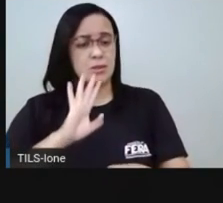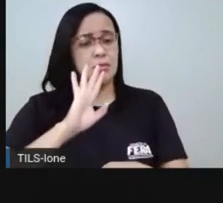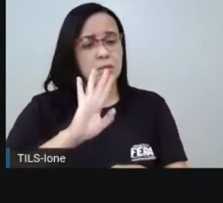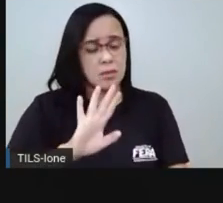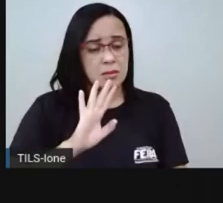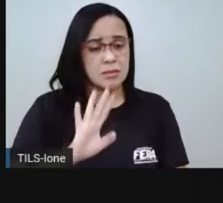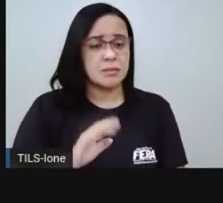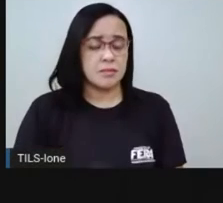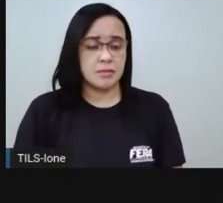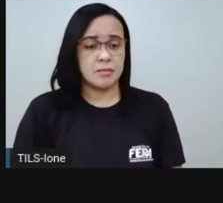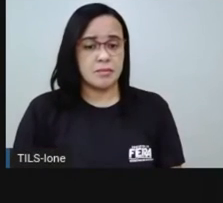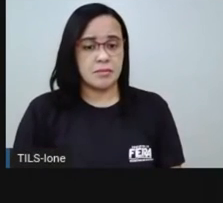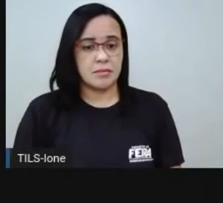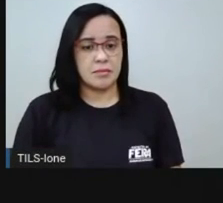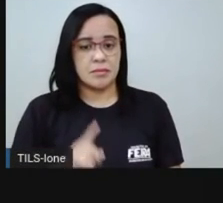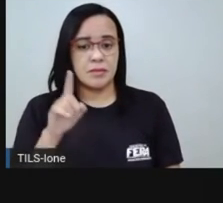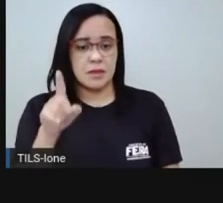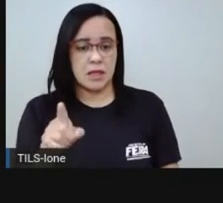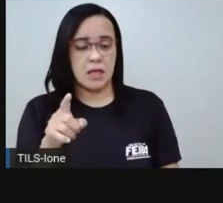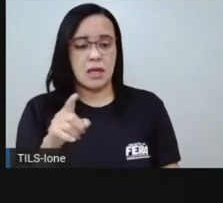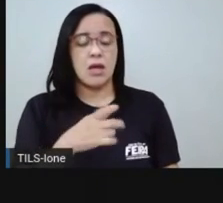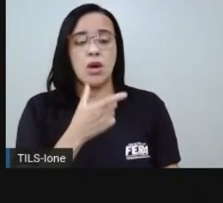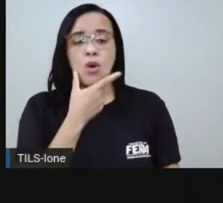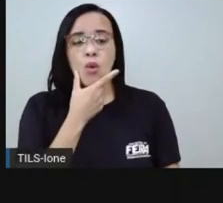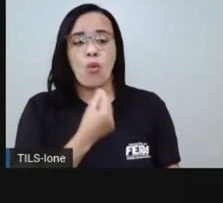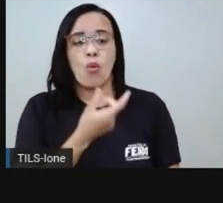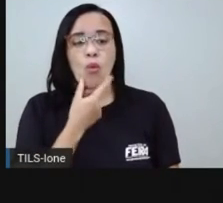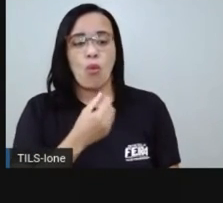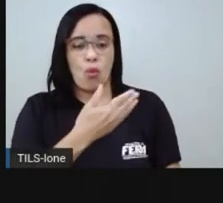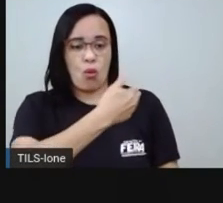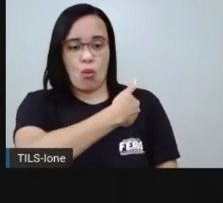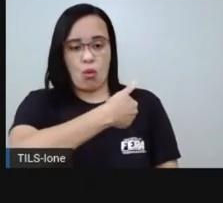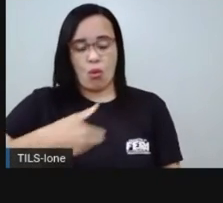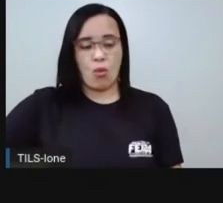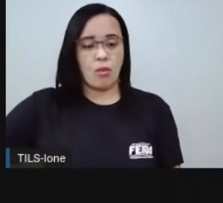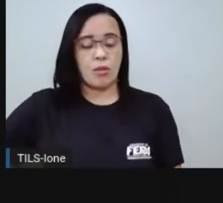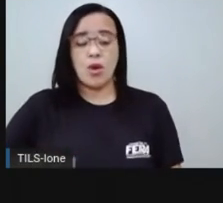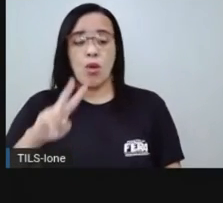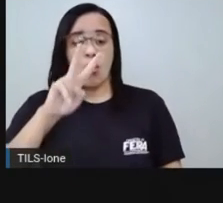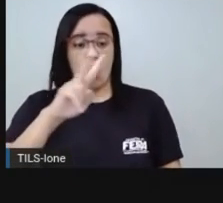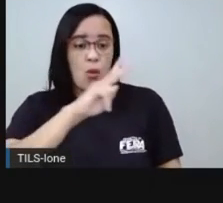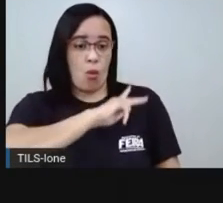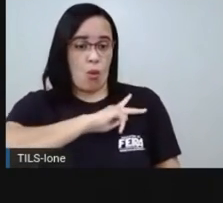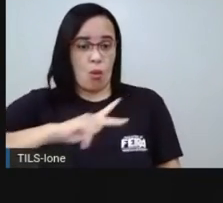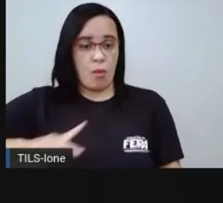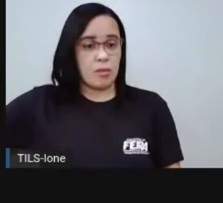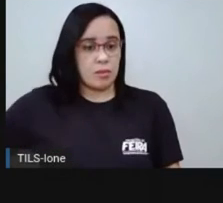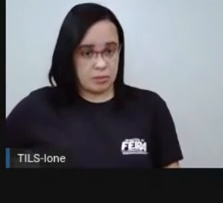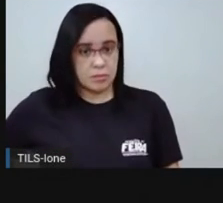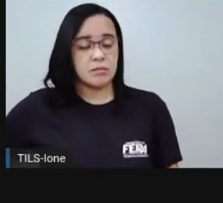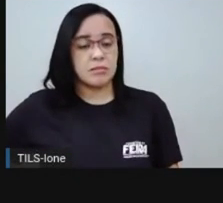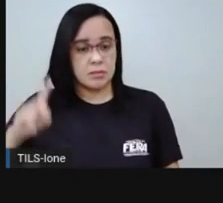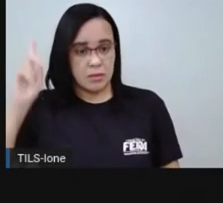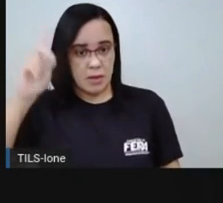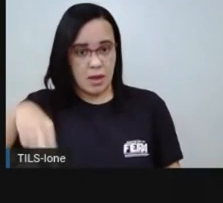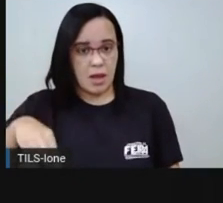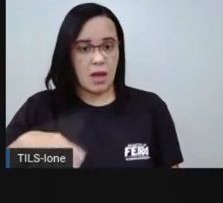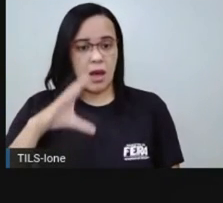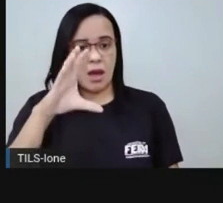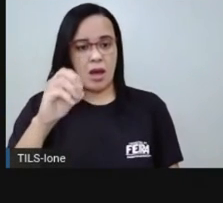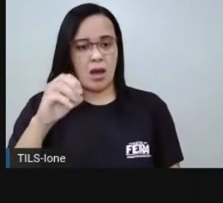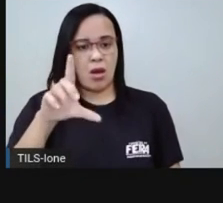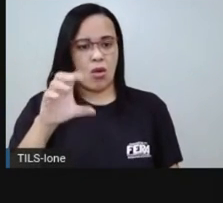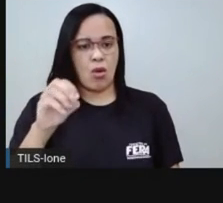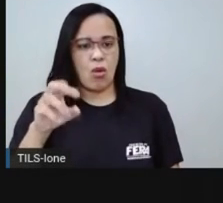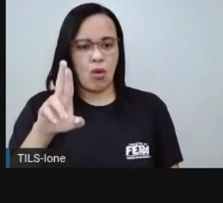pelo então Fernando Henrique Cardoso Cardoso que era o ministro da economia e que depois se elege presidente